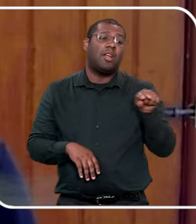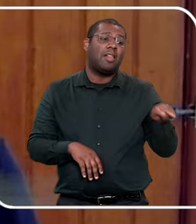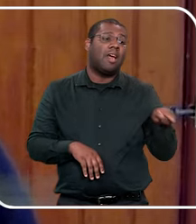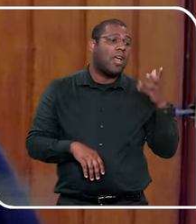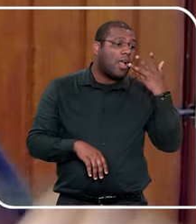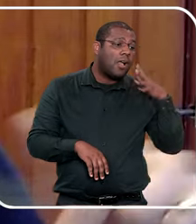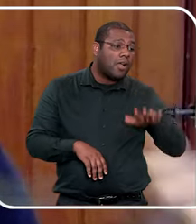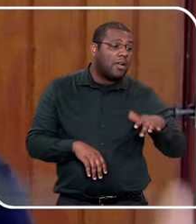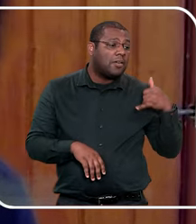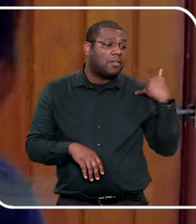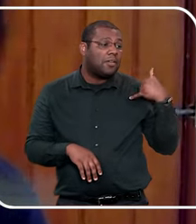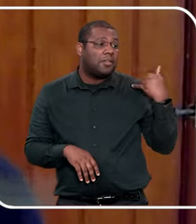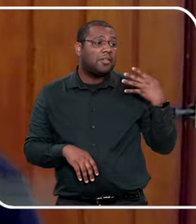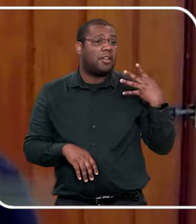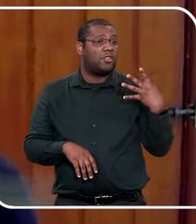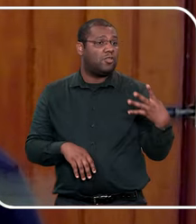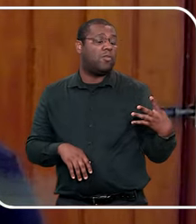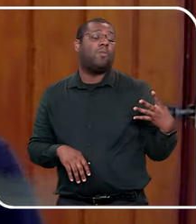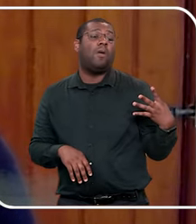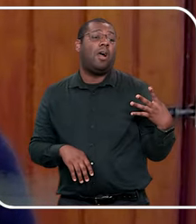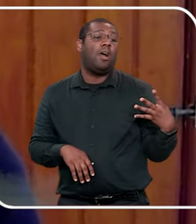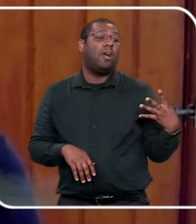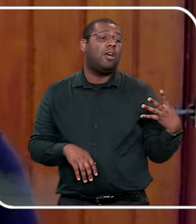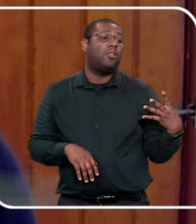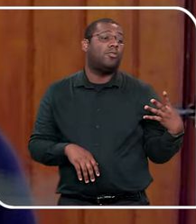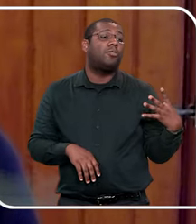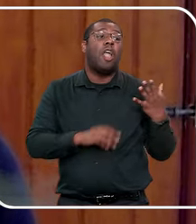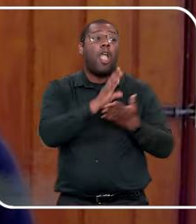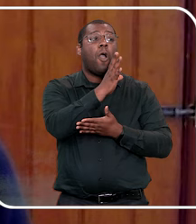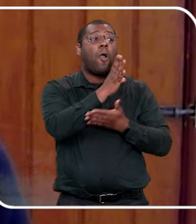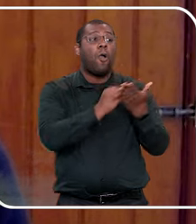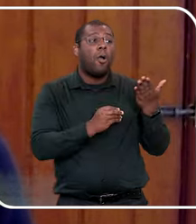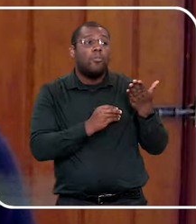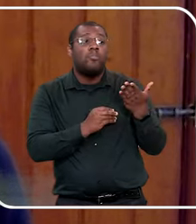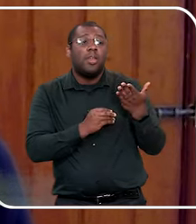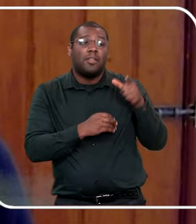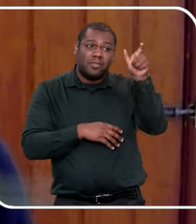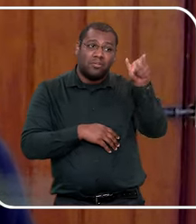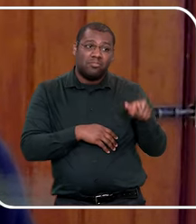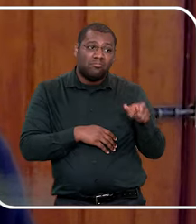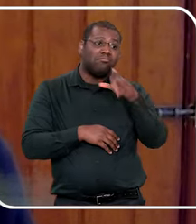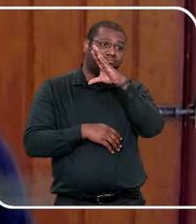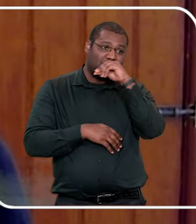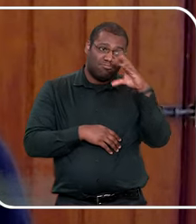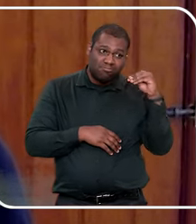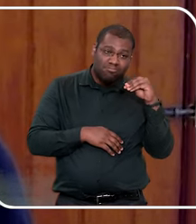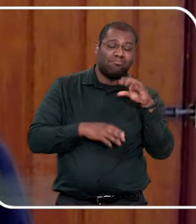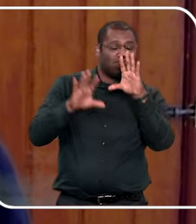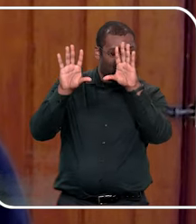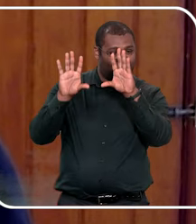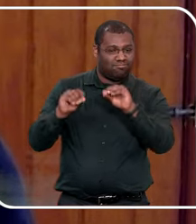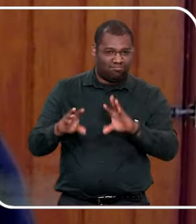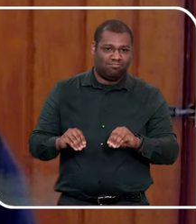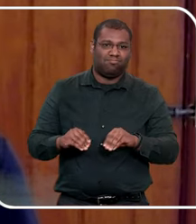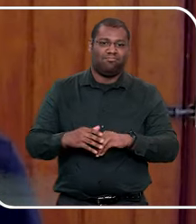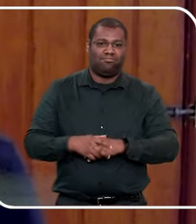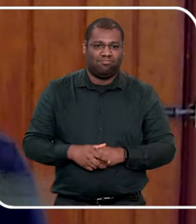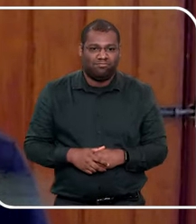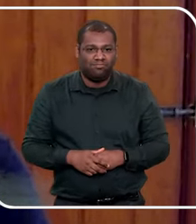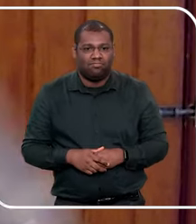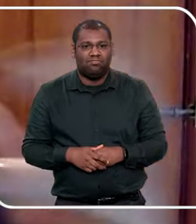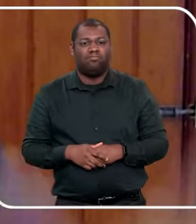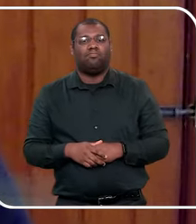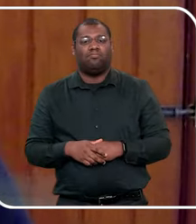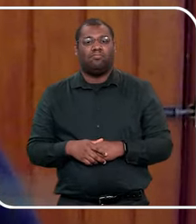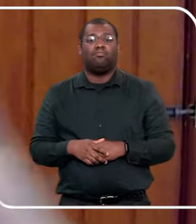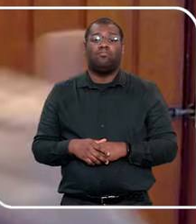4, e também orientar o de 3, e acolher, tanto o de 4, quanto o de 3, e outra coisa, quando eu falo, não deixa a